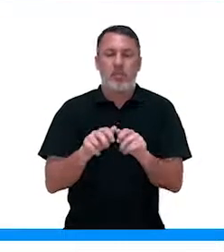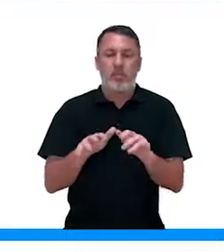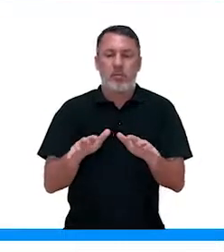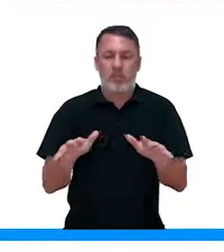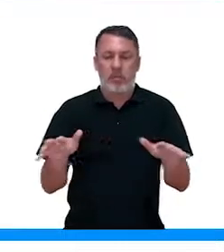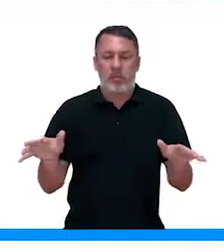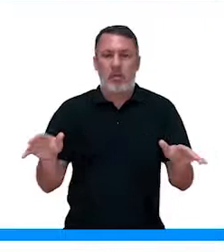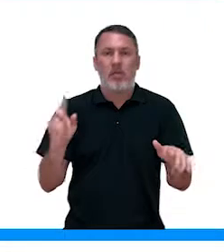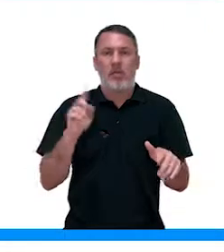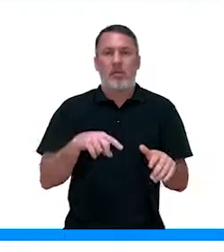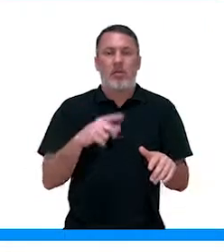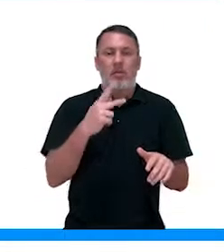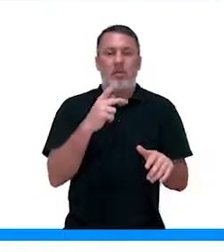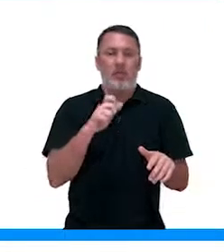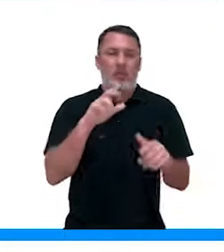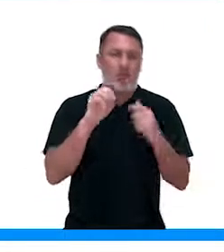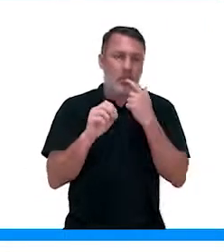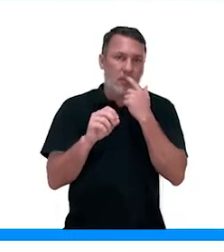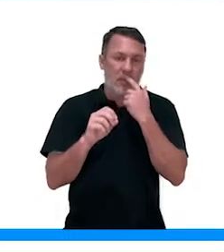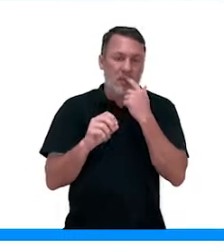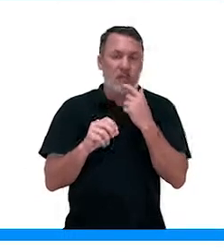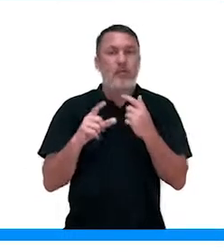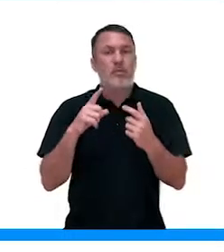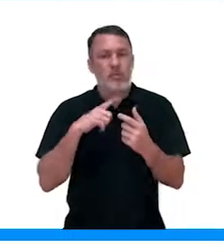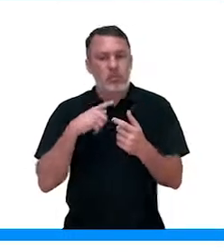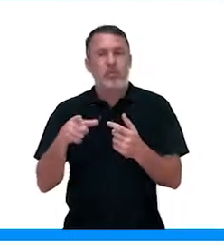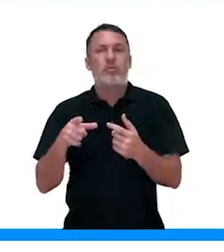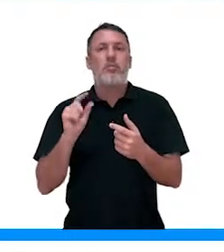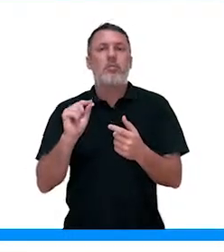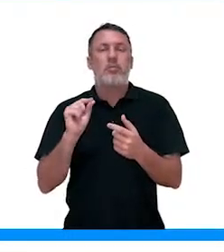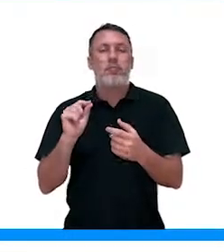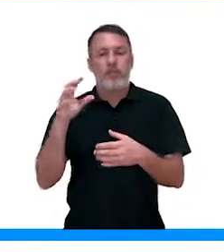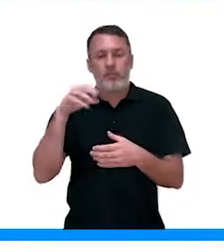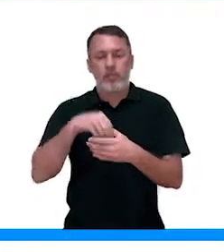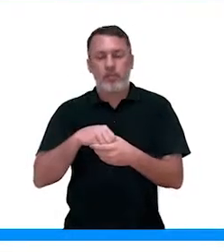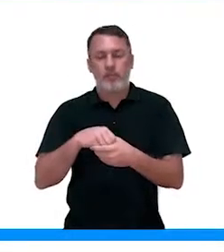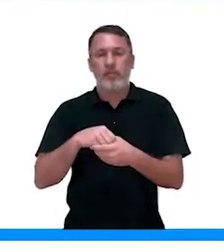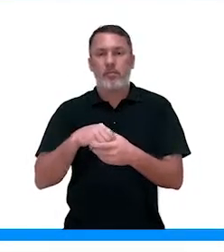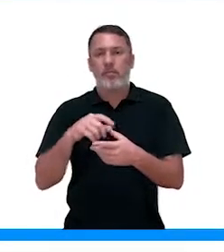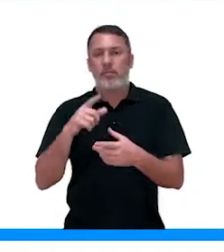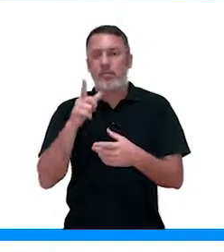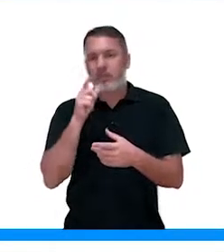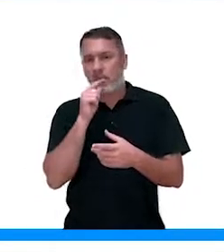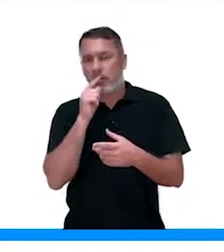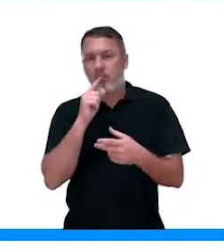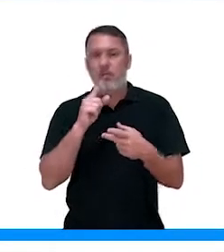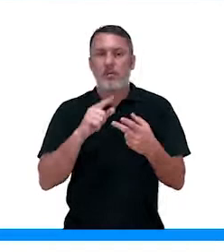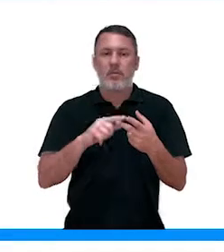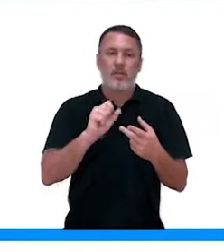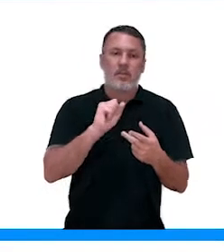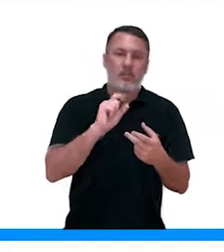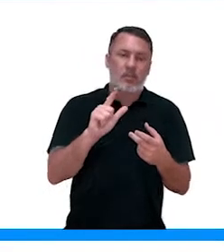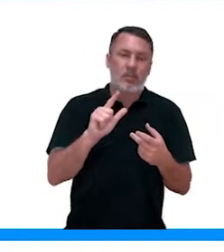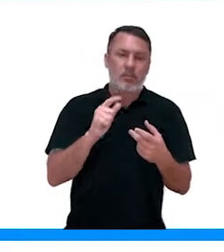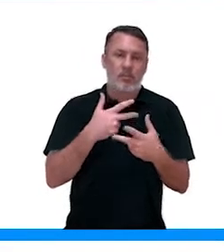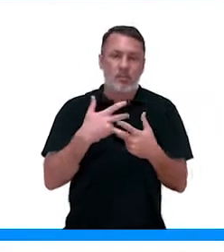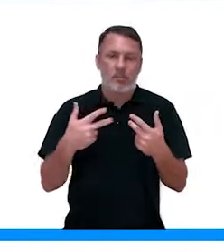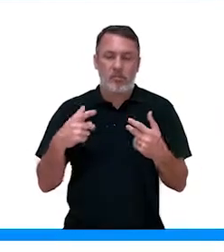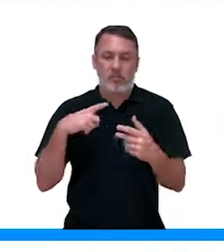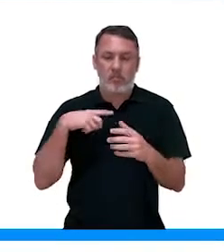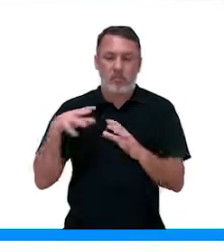pelos. Os pelos absorventes, eles têm essa função. Eles absorvem a água e os sais minerais.